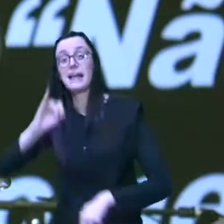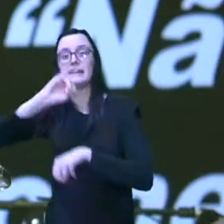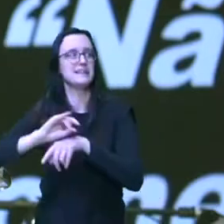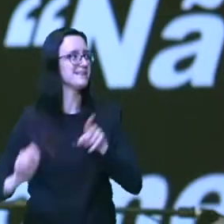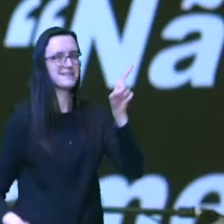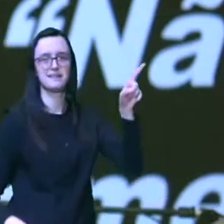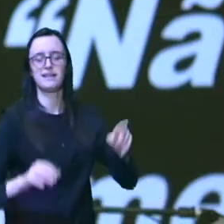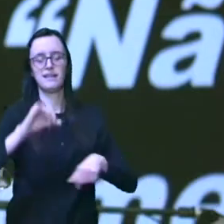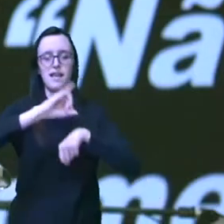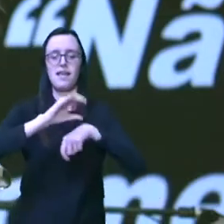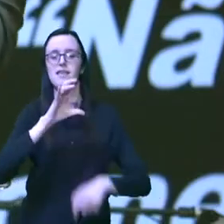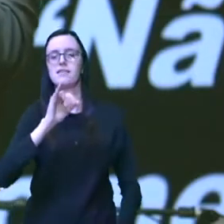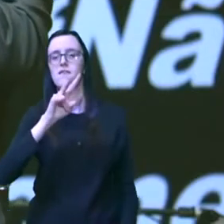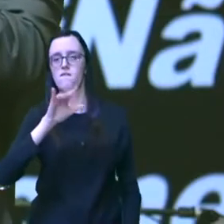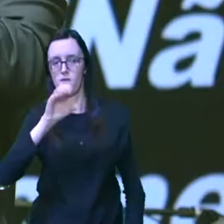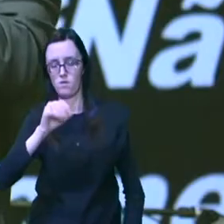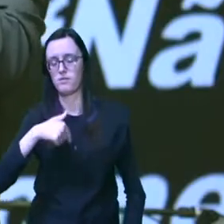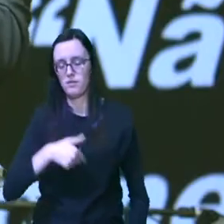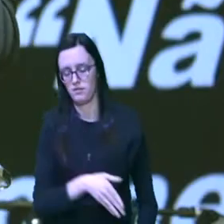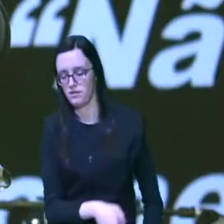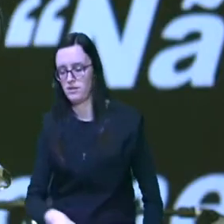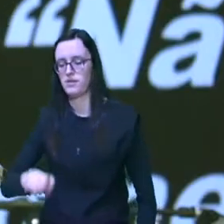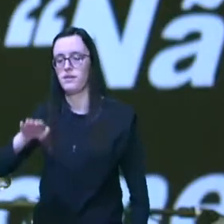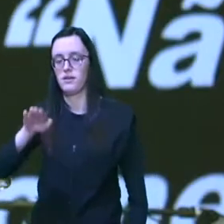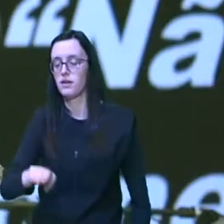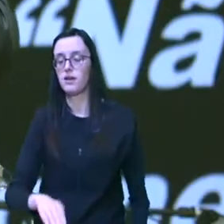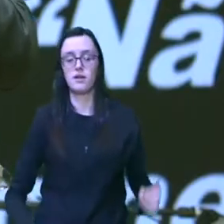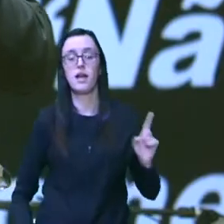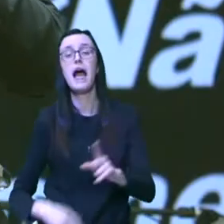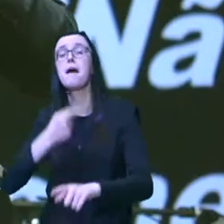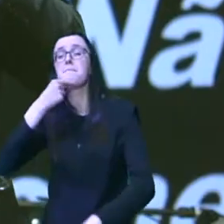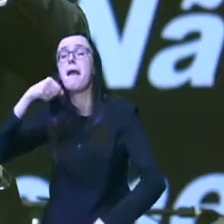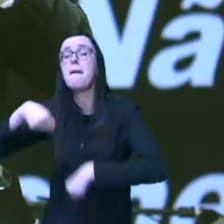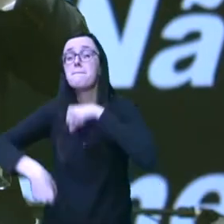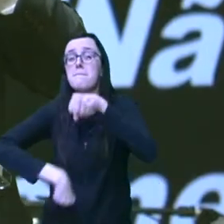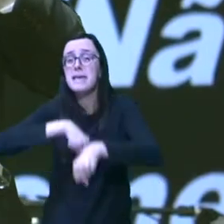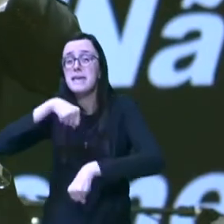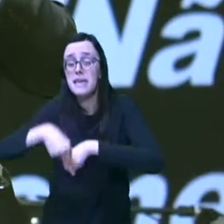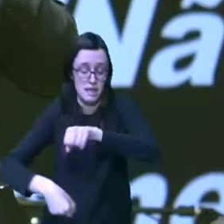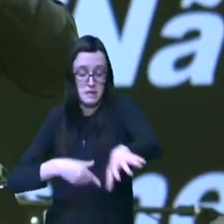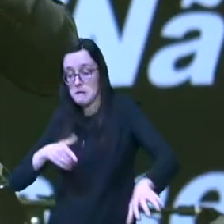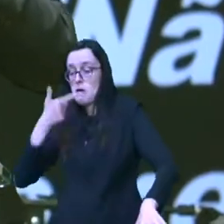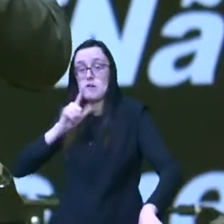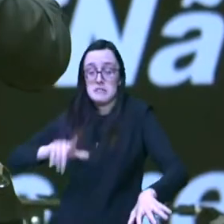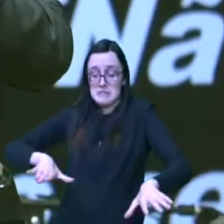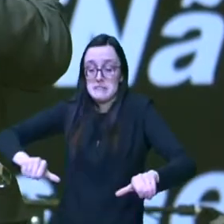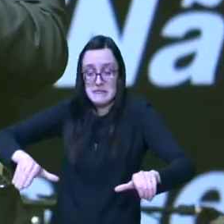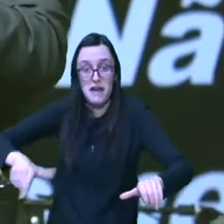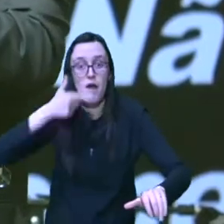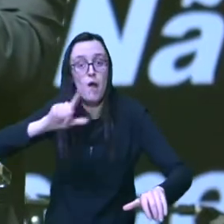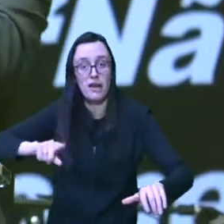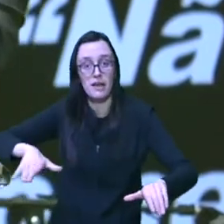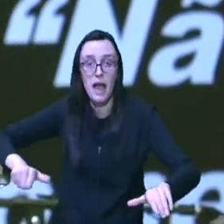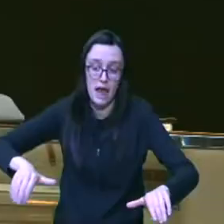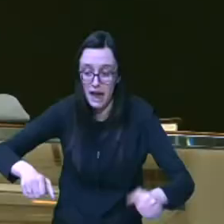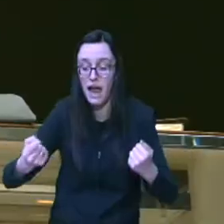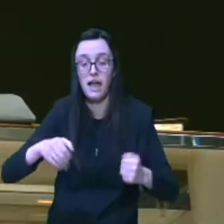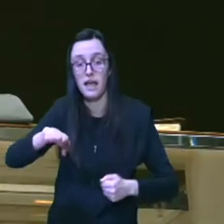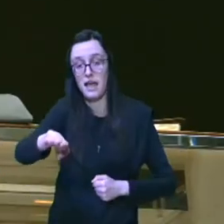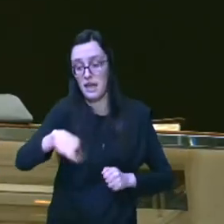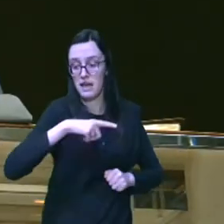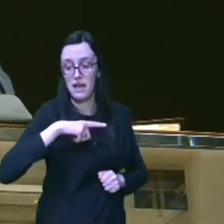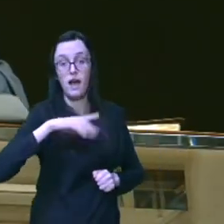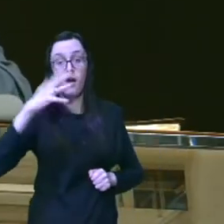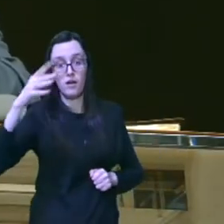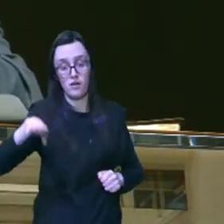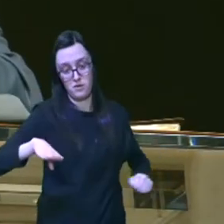cívico e de repente a hora que eu paro vem um menino com a bicicleta e faltou freio na bicicleta e ele deu com a bicicleta na